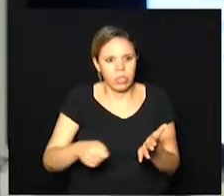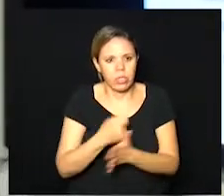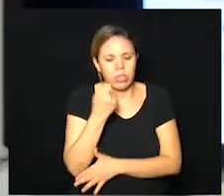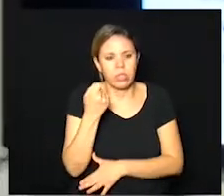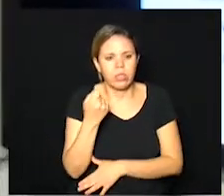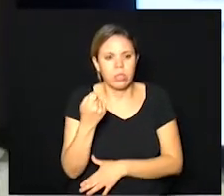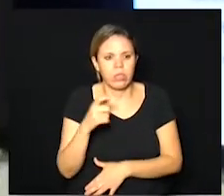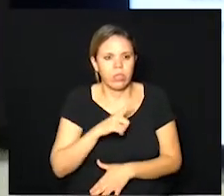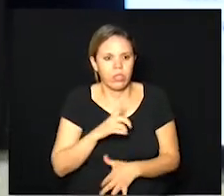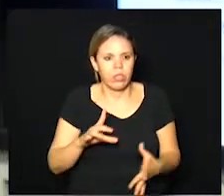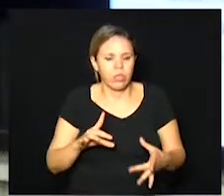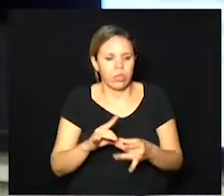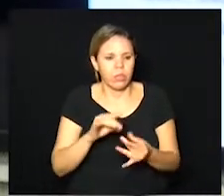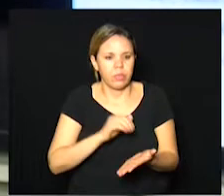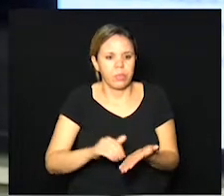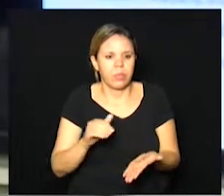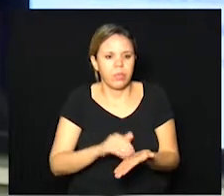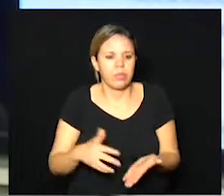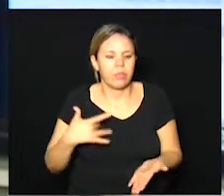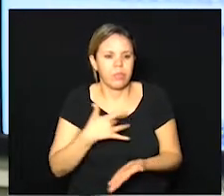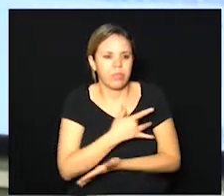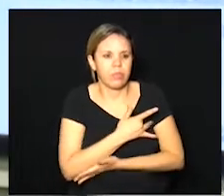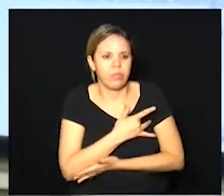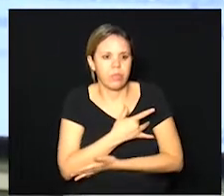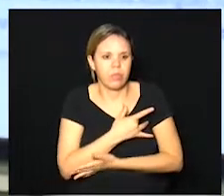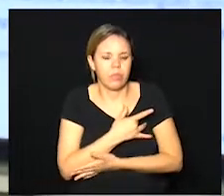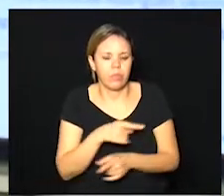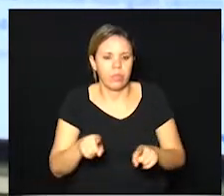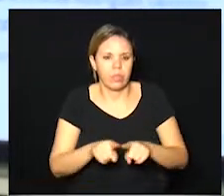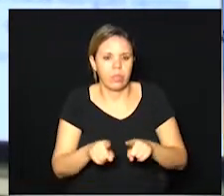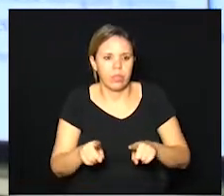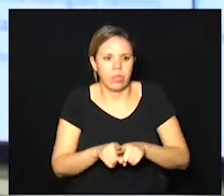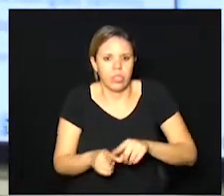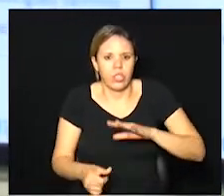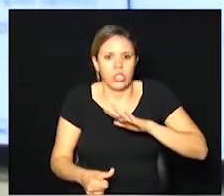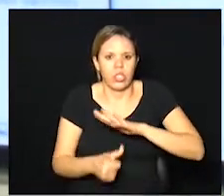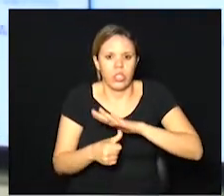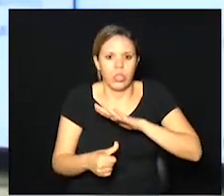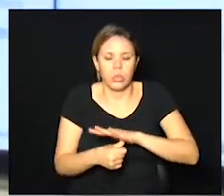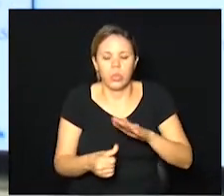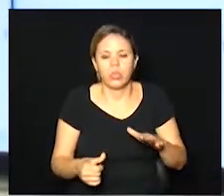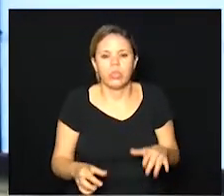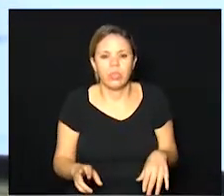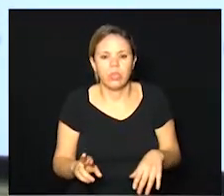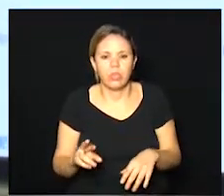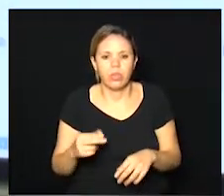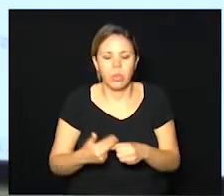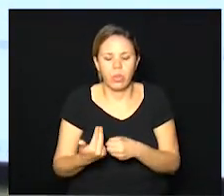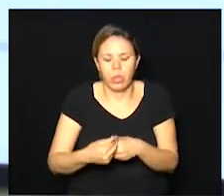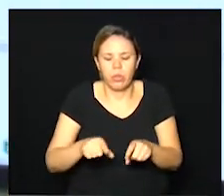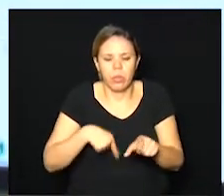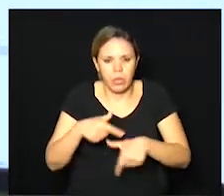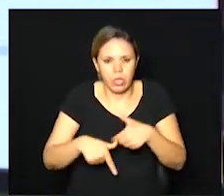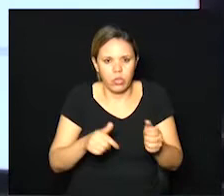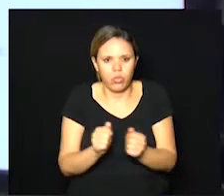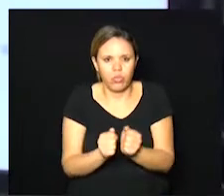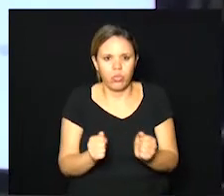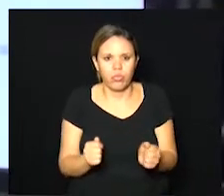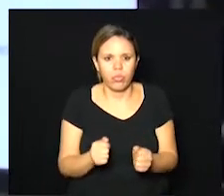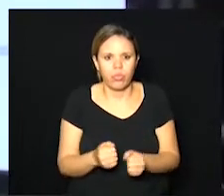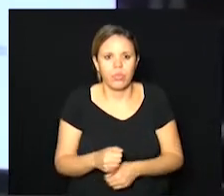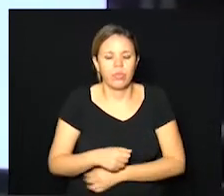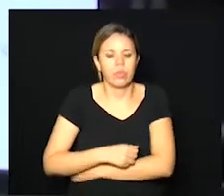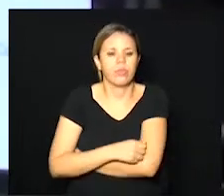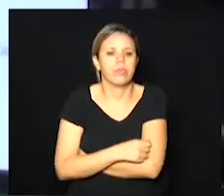conjunta ao secretário de saúde e o reitor da Unicamp para que a gente pudesse trabalhar junto os dados, que os dados pudessem